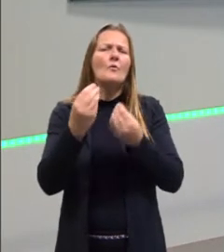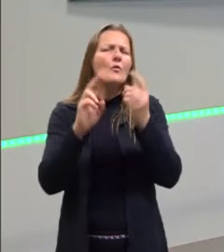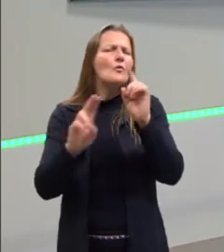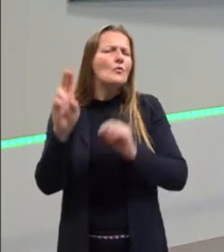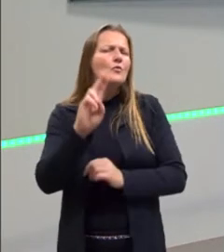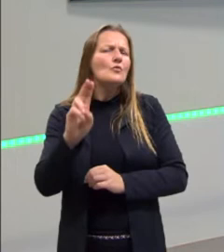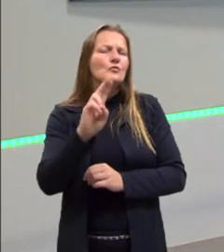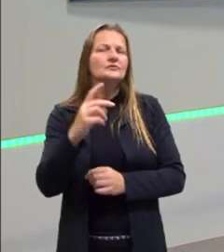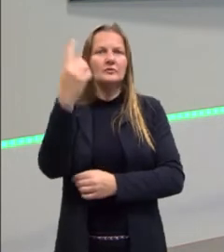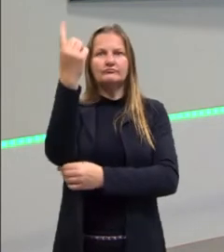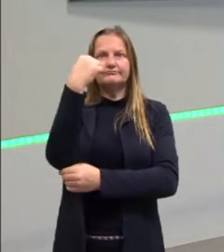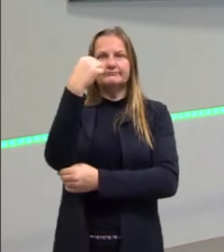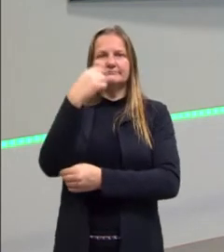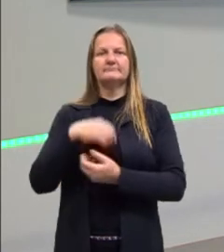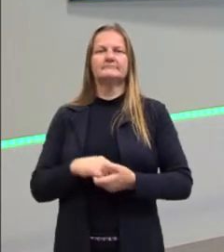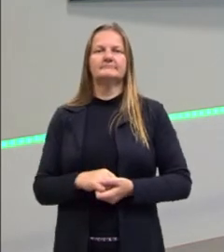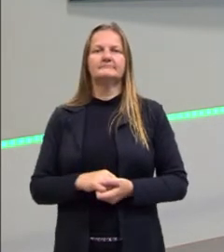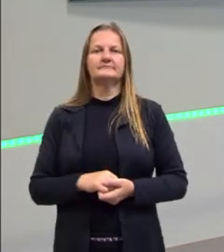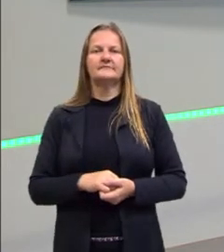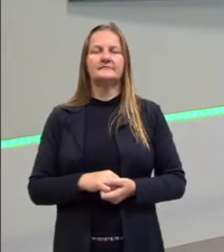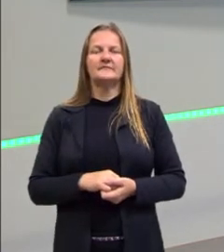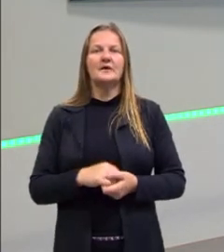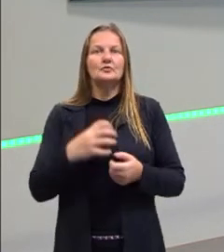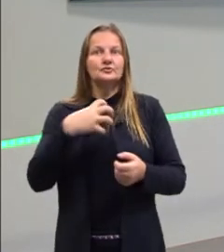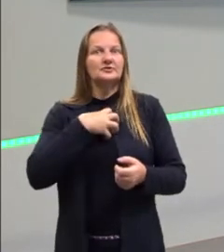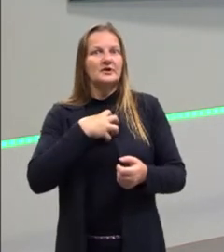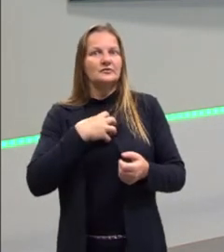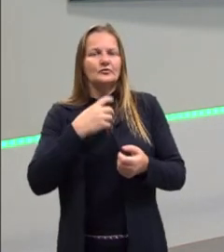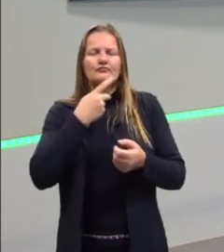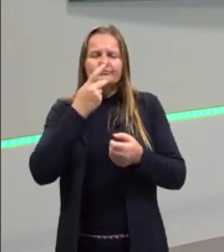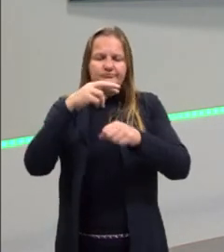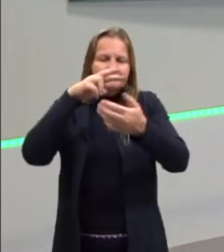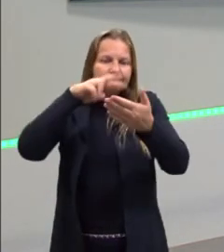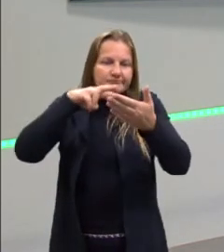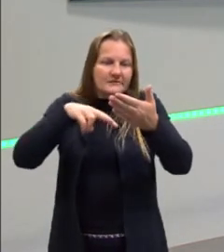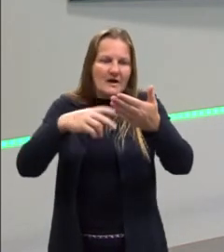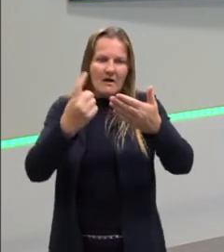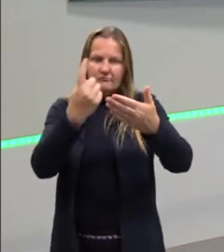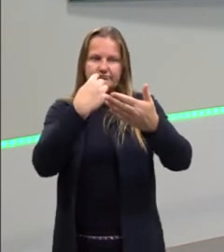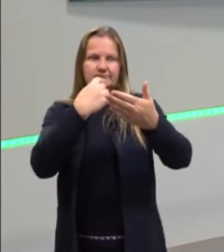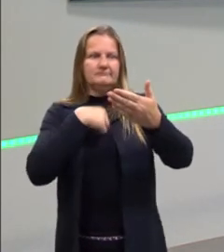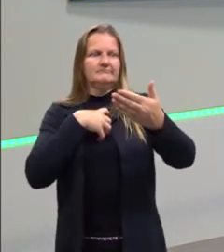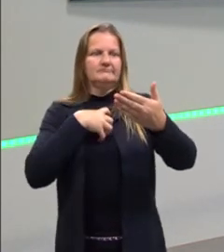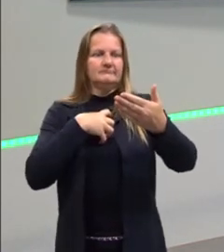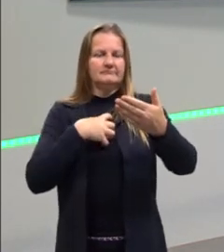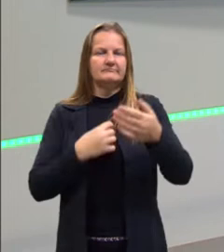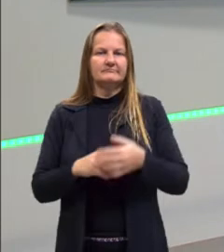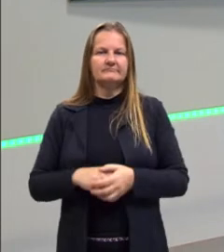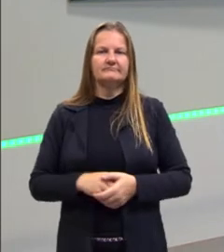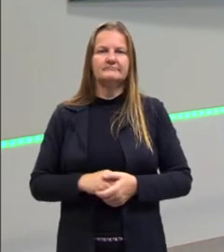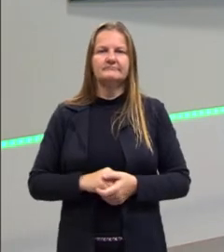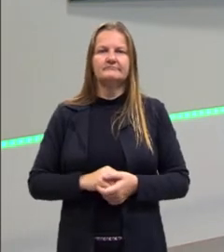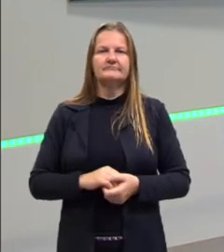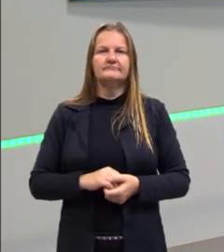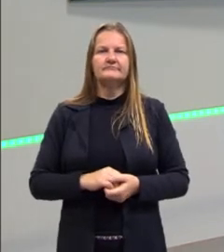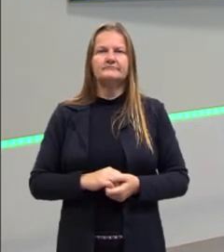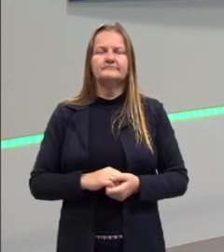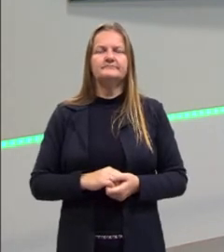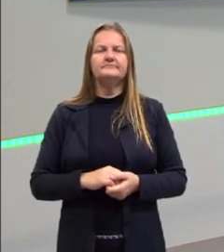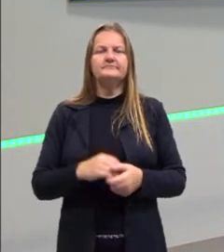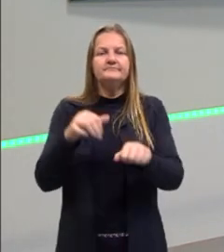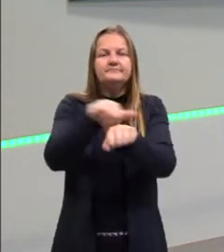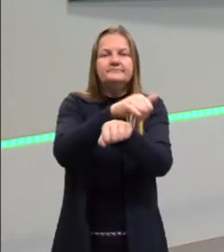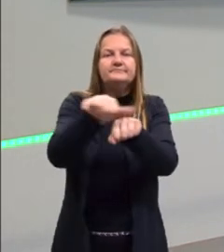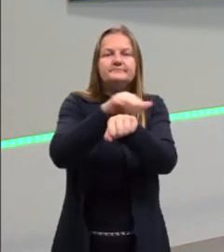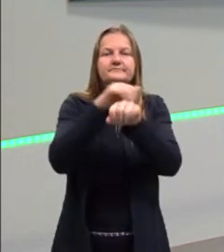imperativo. Ele vai aparecer dentro do texto publicitário de forma